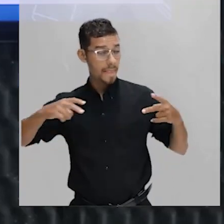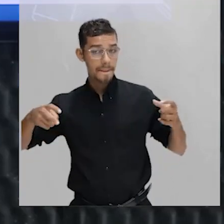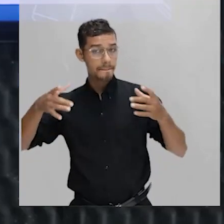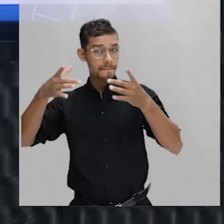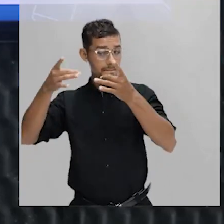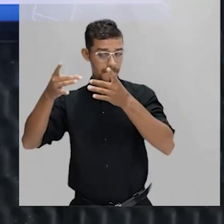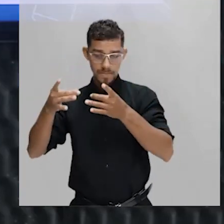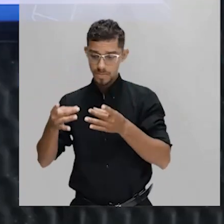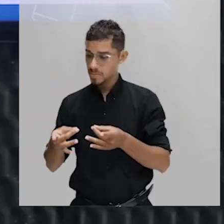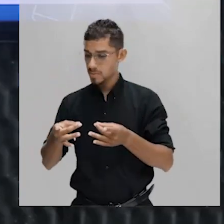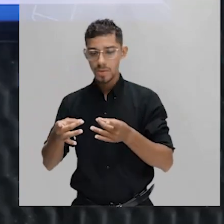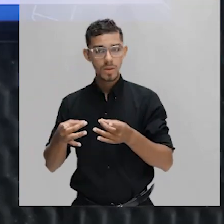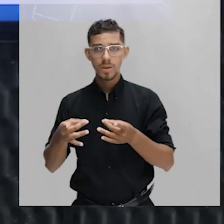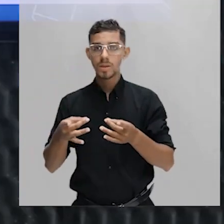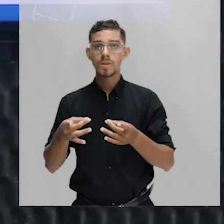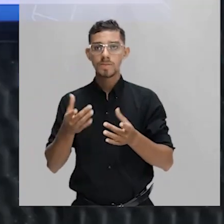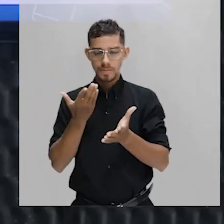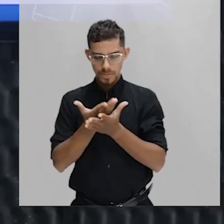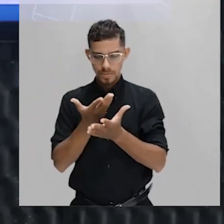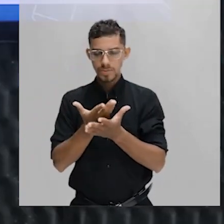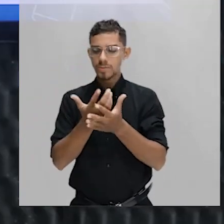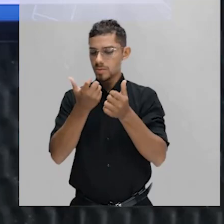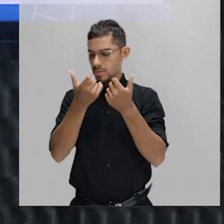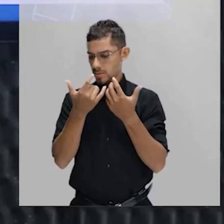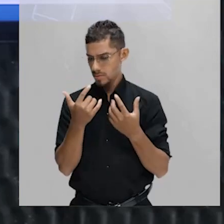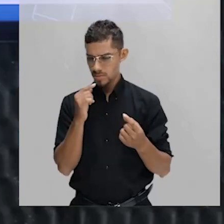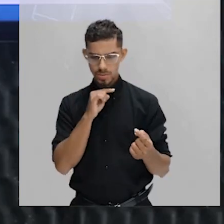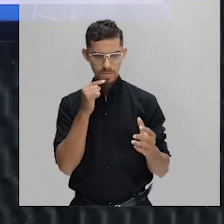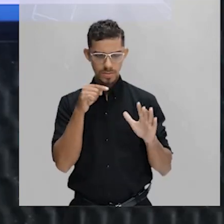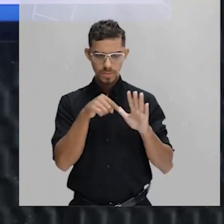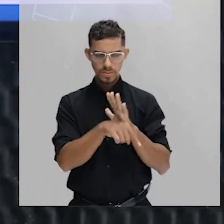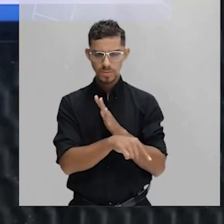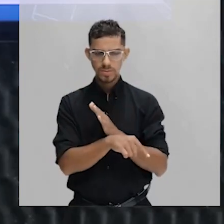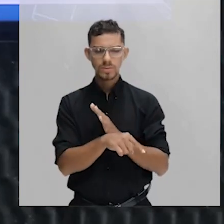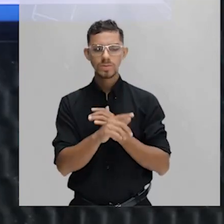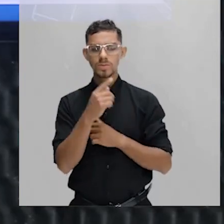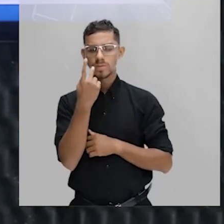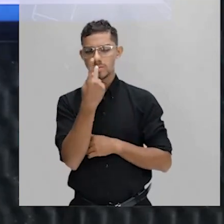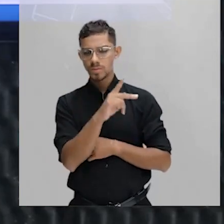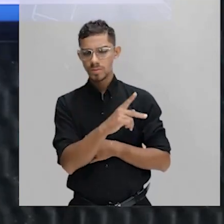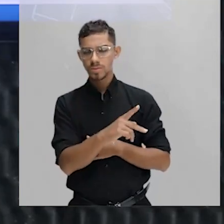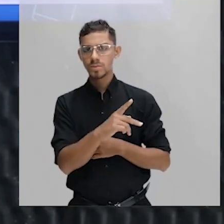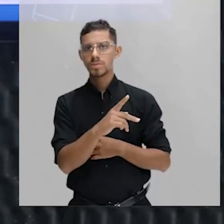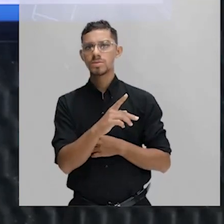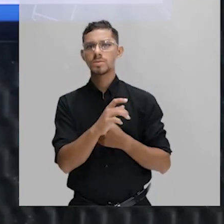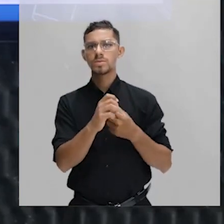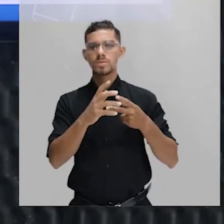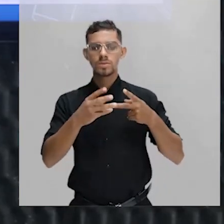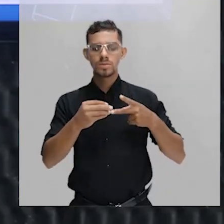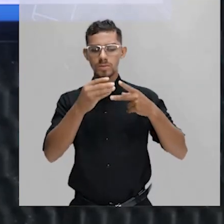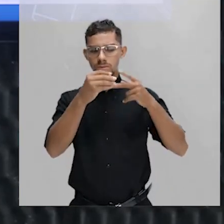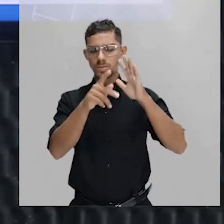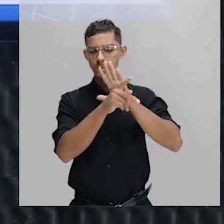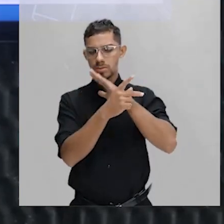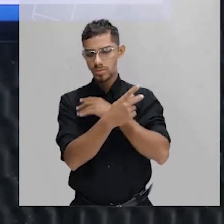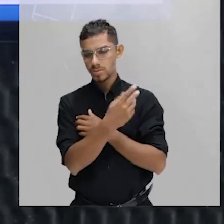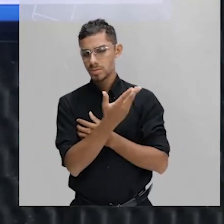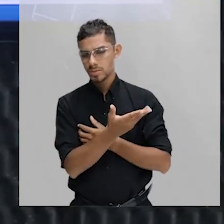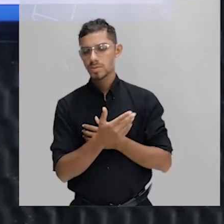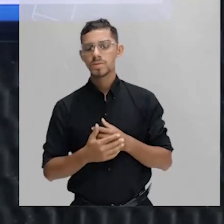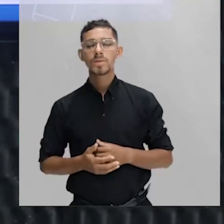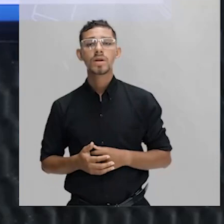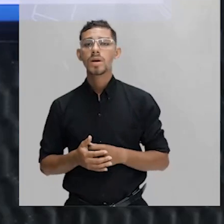a gente não vai mostrar aqui, porque a gente já tem uma aula só a respeito de síntese proteica. Então, quando é que a RNA